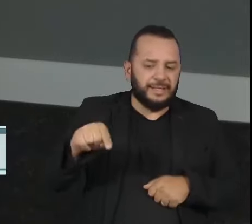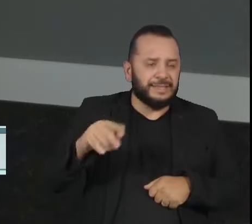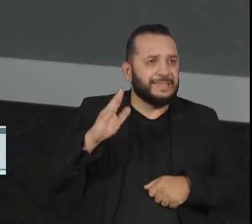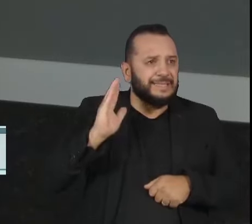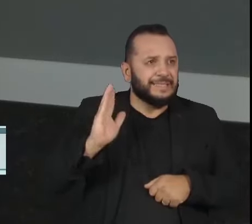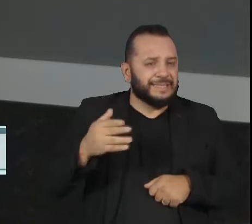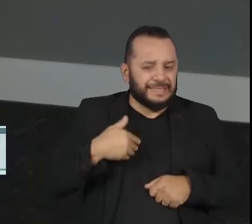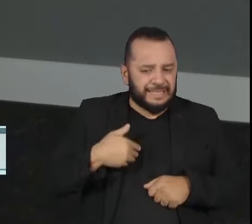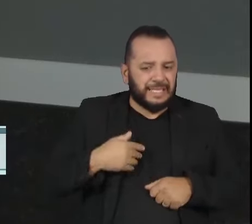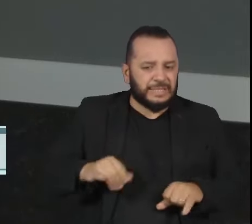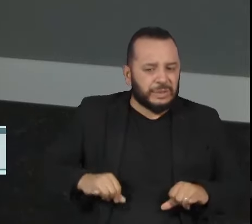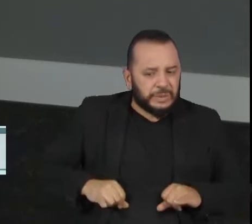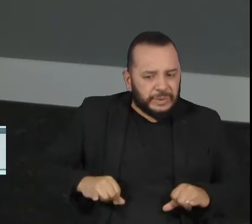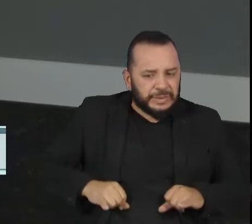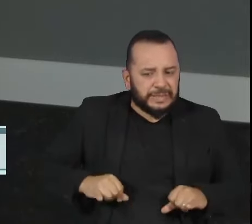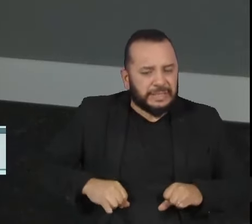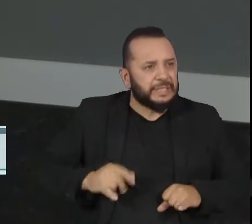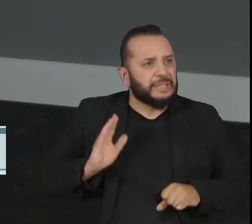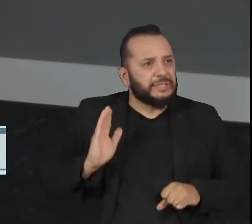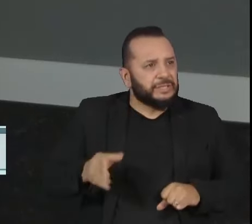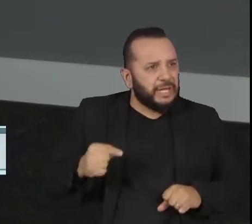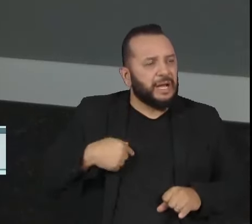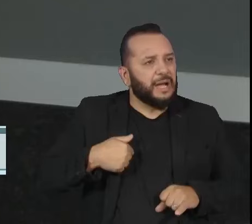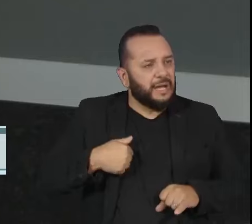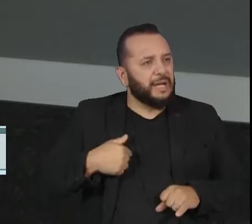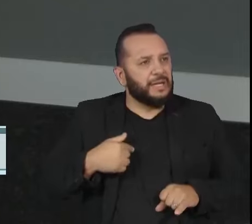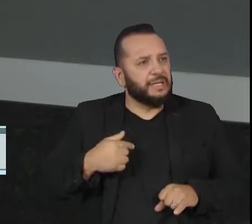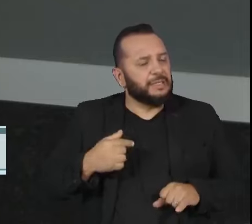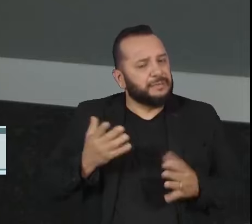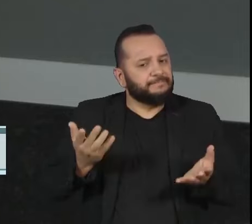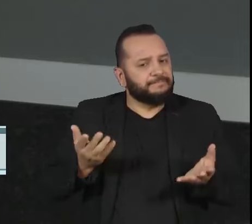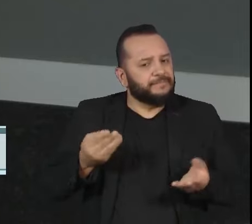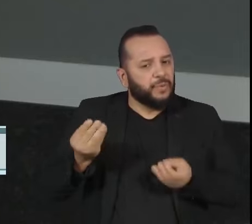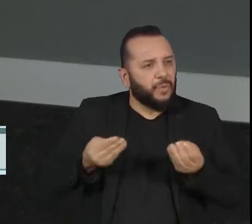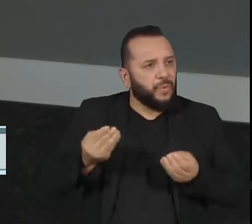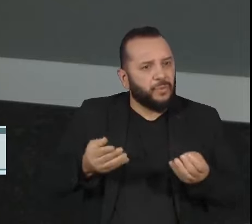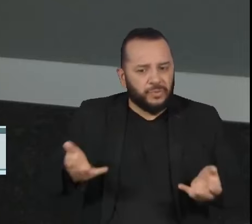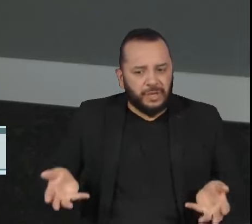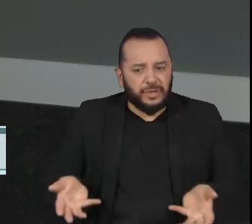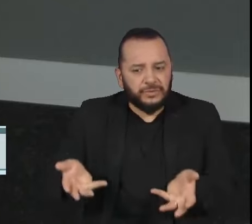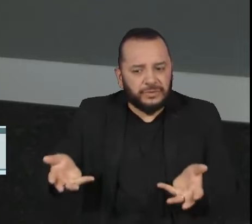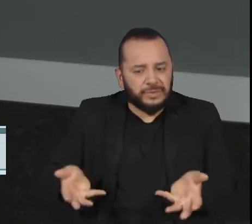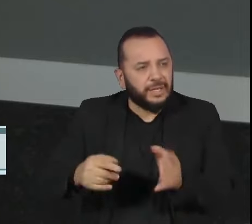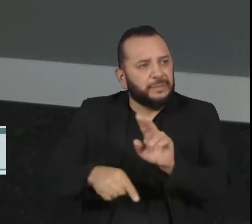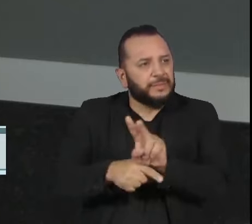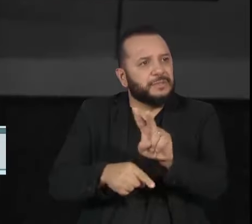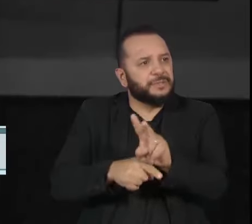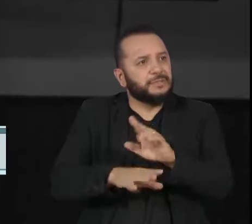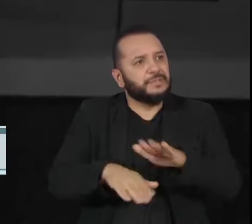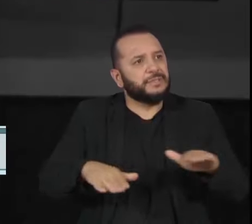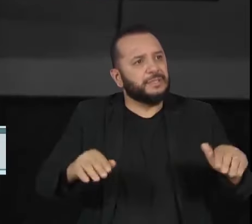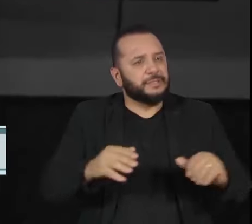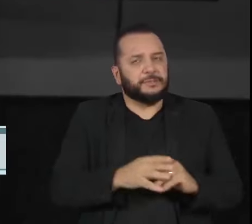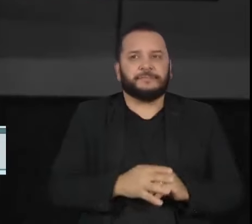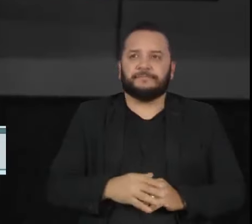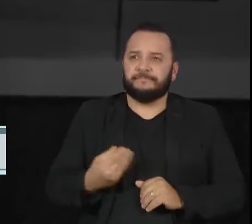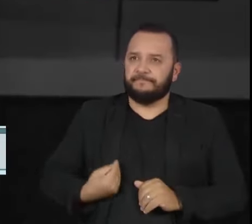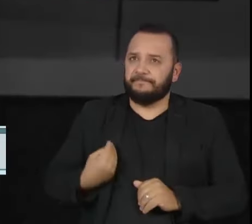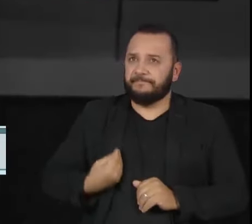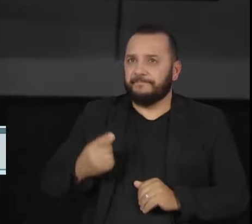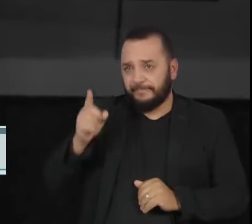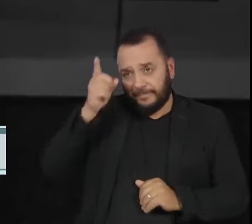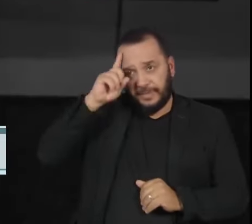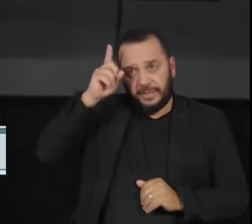vulnerabilidade, como no nosso dia a dia a gente pode ajudar a proteger essas crianças? No dia a dia, qualquer